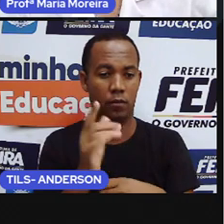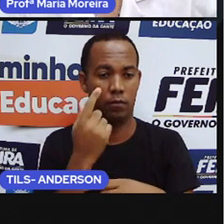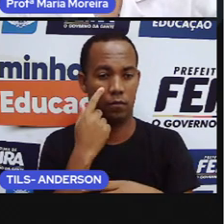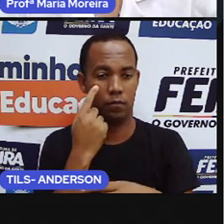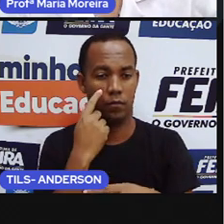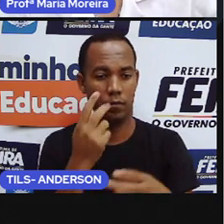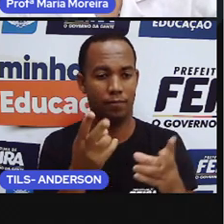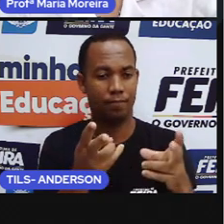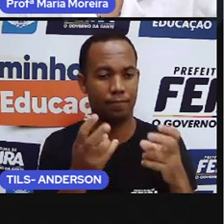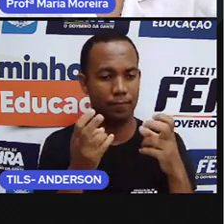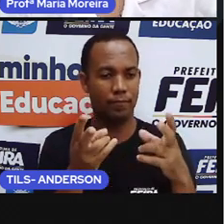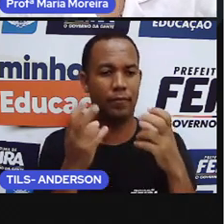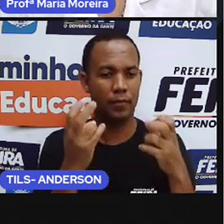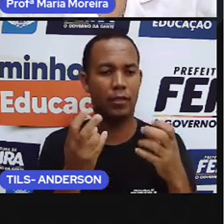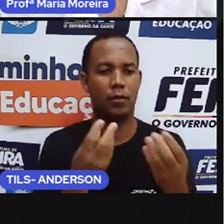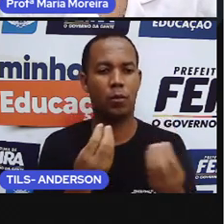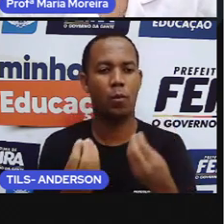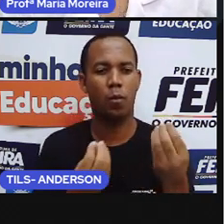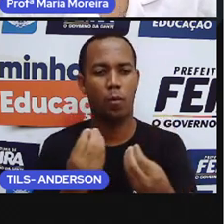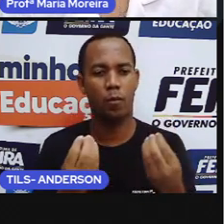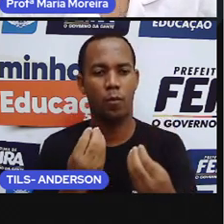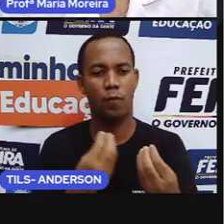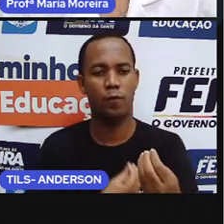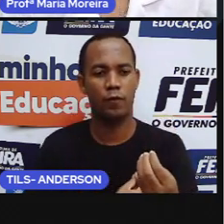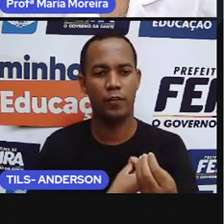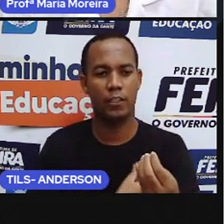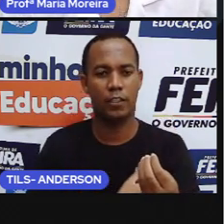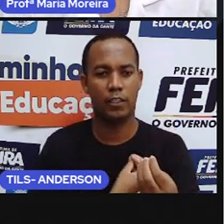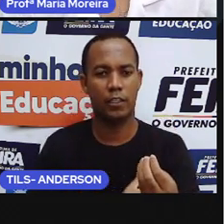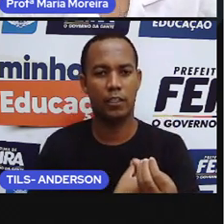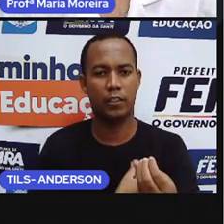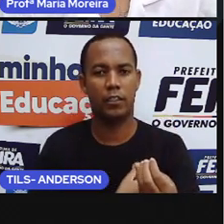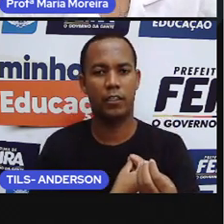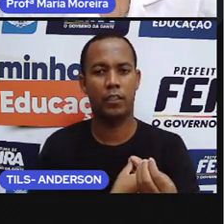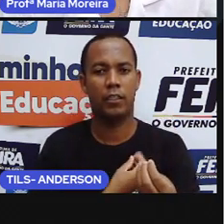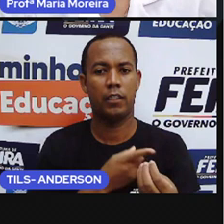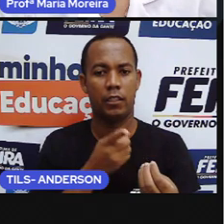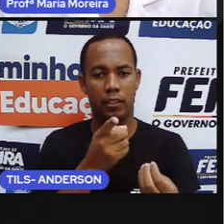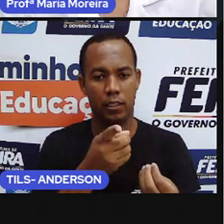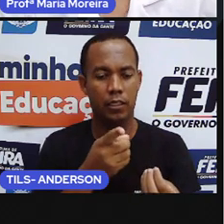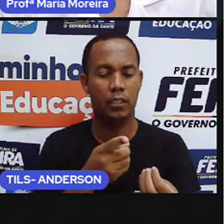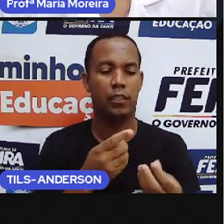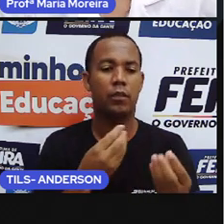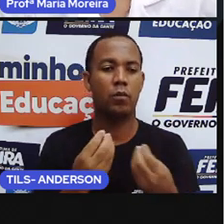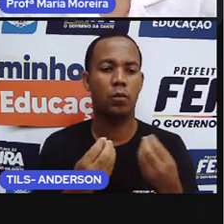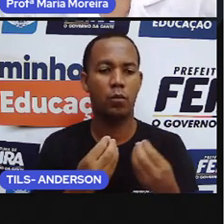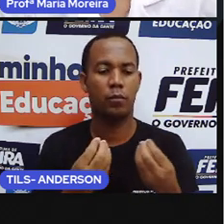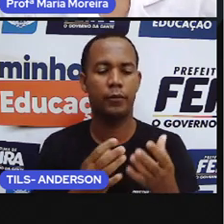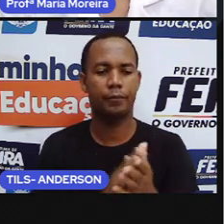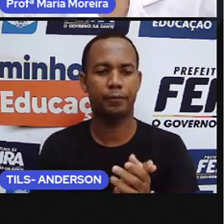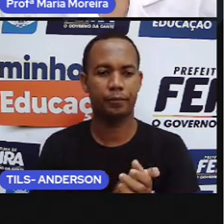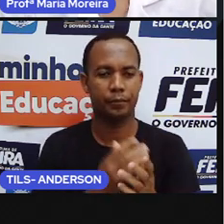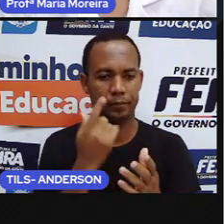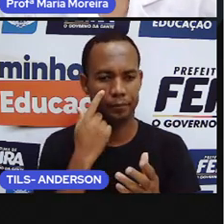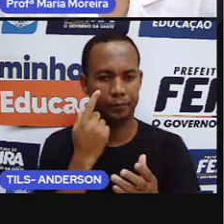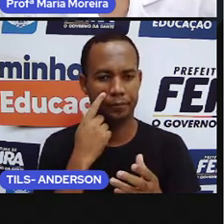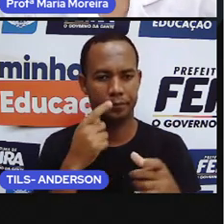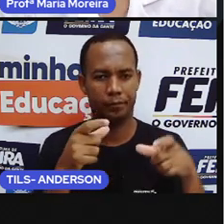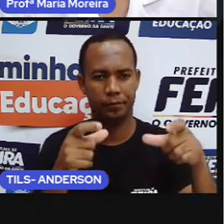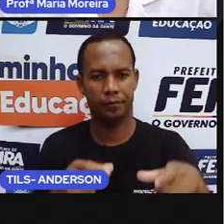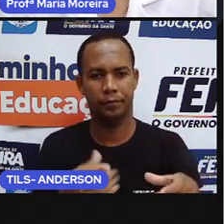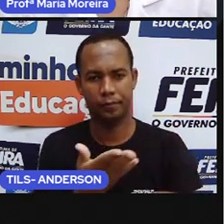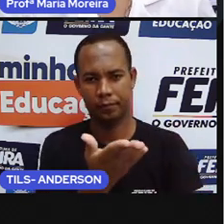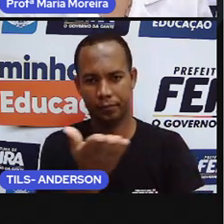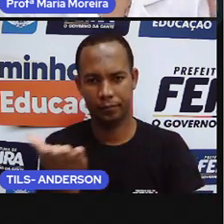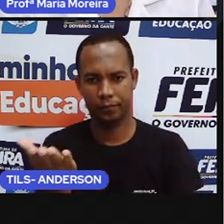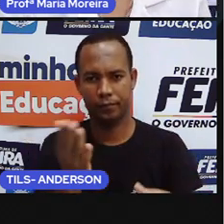você descobrirá com um índiozinho chamado Jonathan da tribo Tupinambá da aldeia Itapã, localizado em